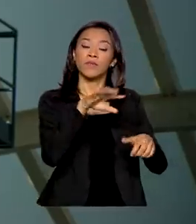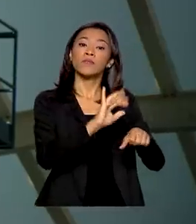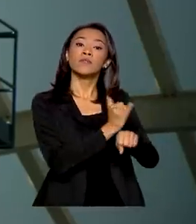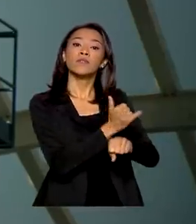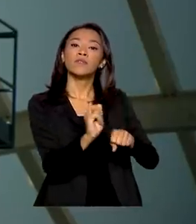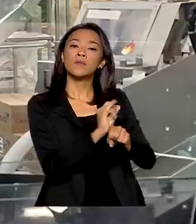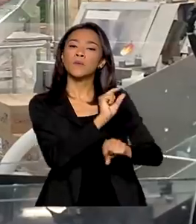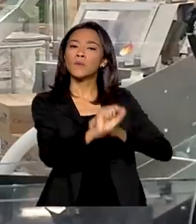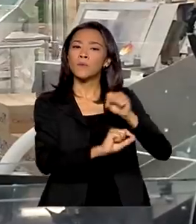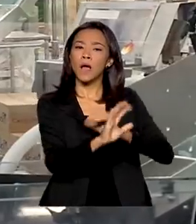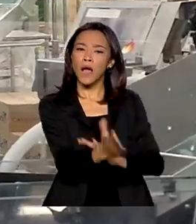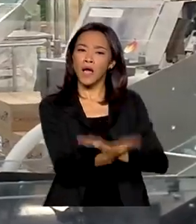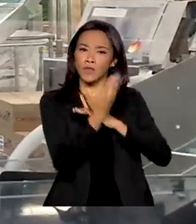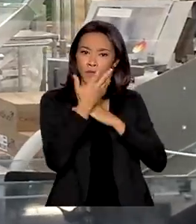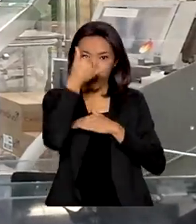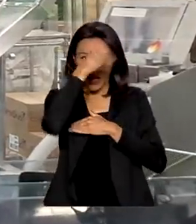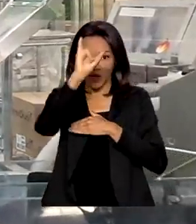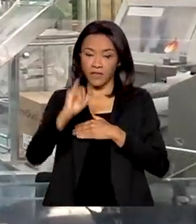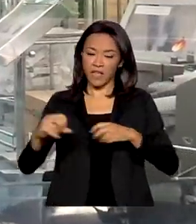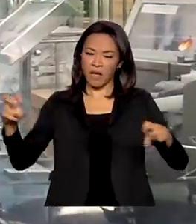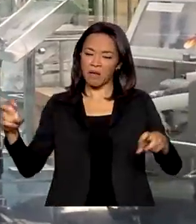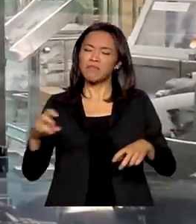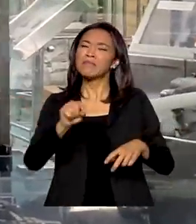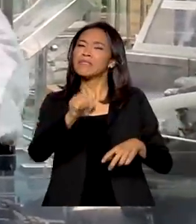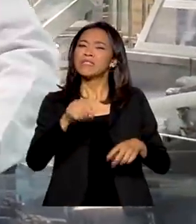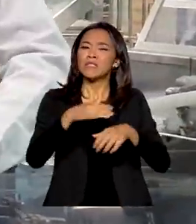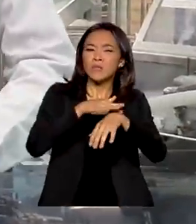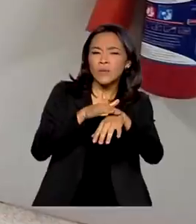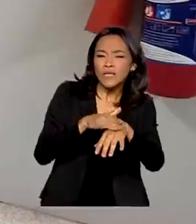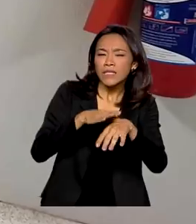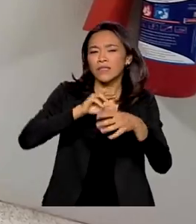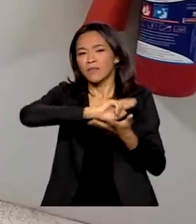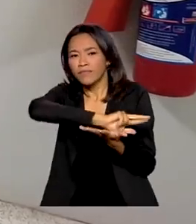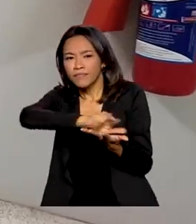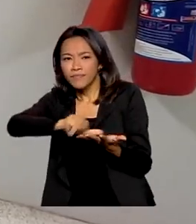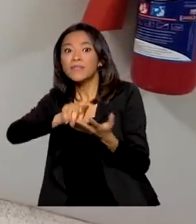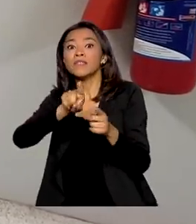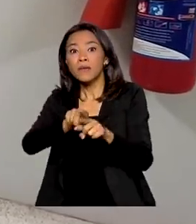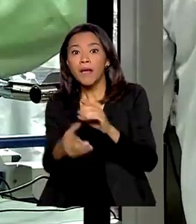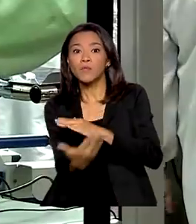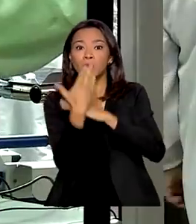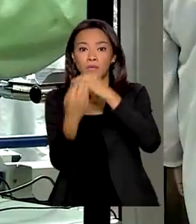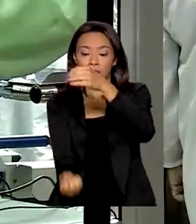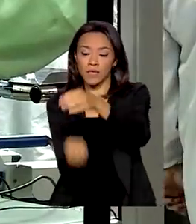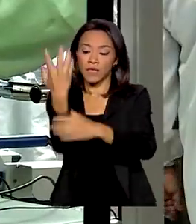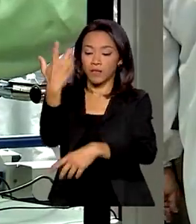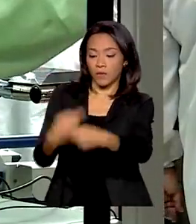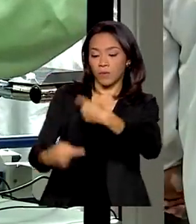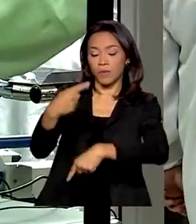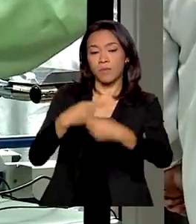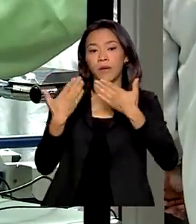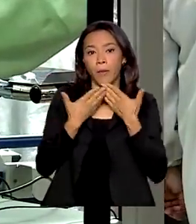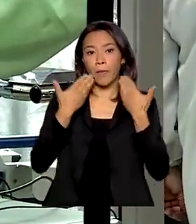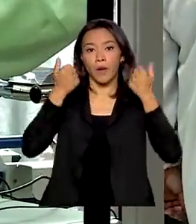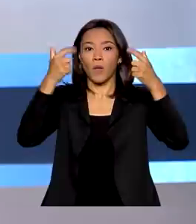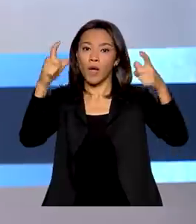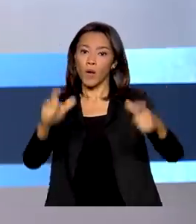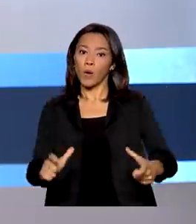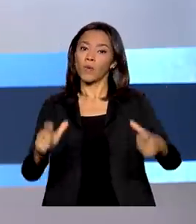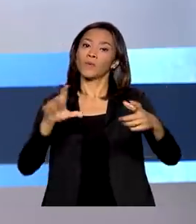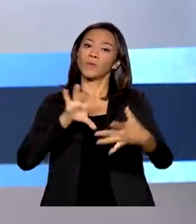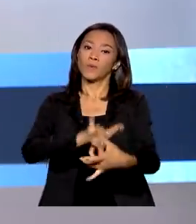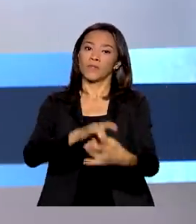prevenção de acidentes e doenças ocupacionais e também na criação de políticas públicas para melhorar o ambiente de trabalho.